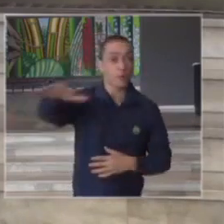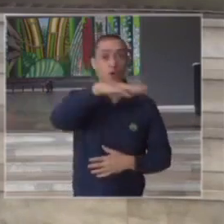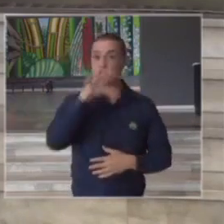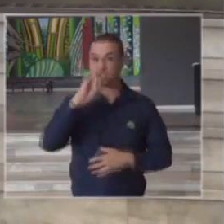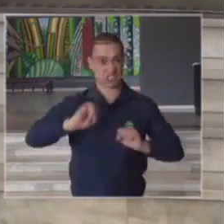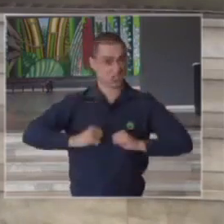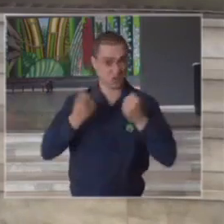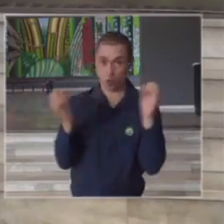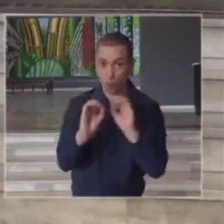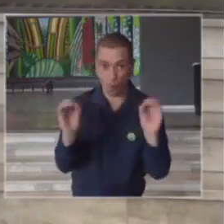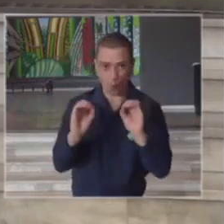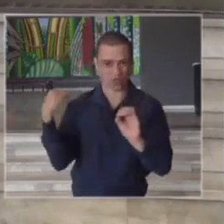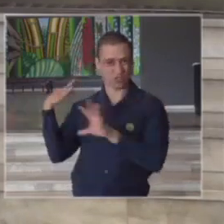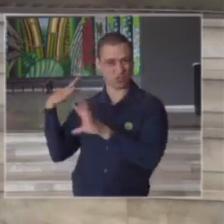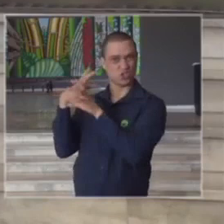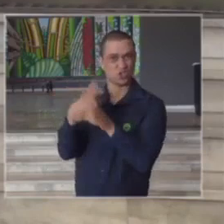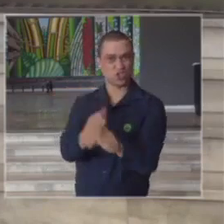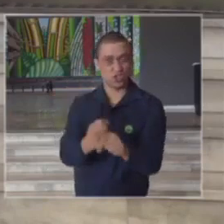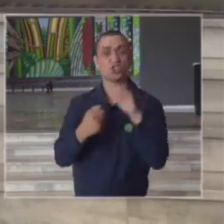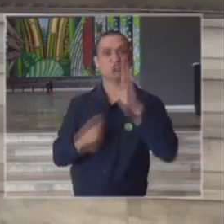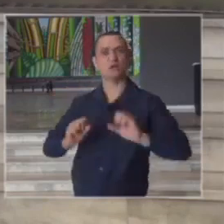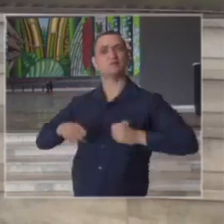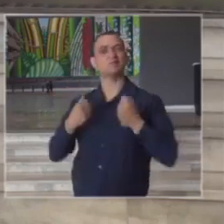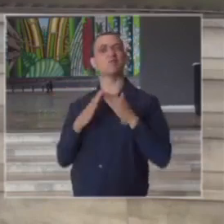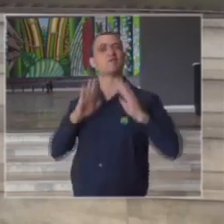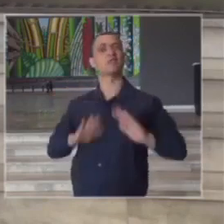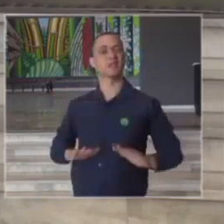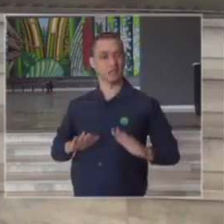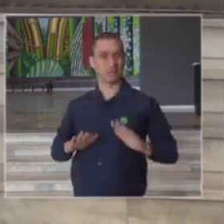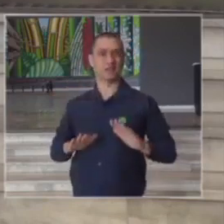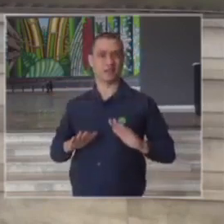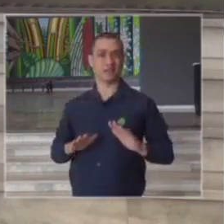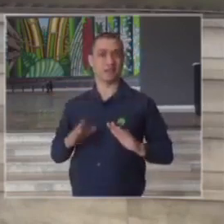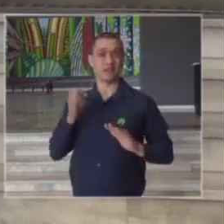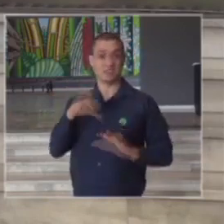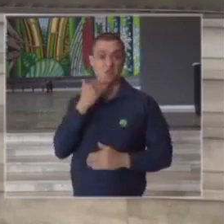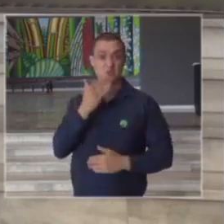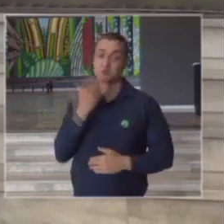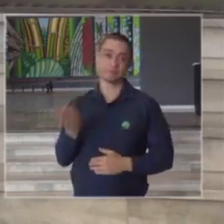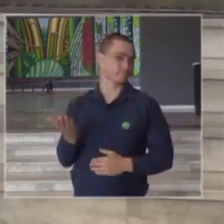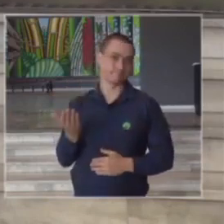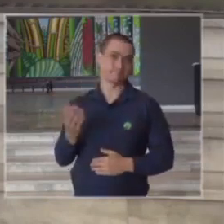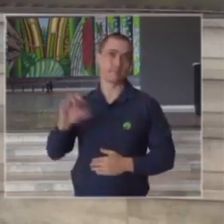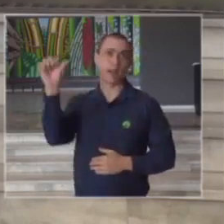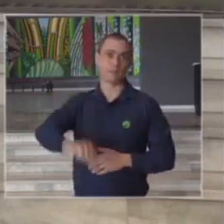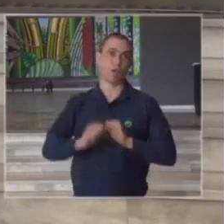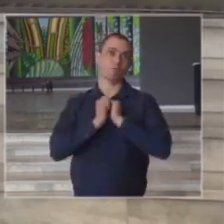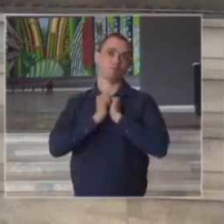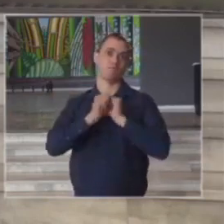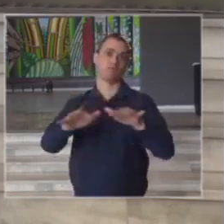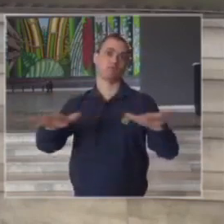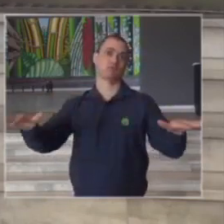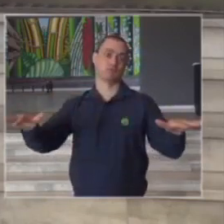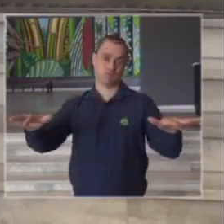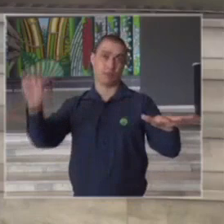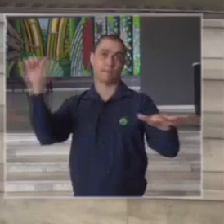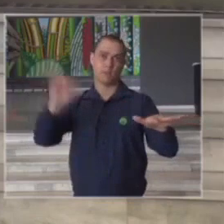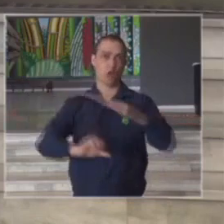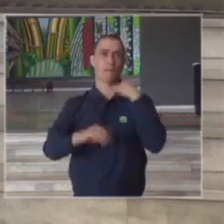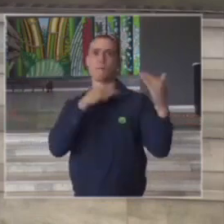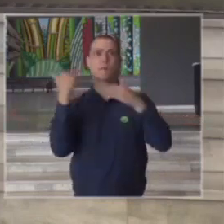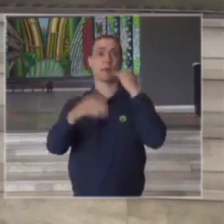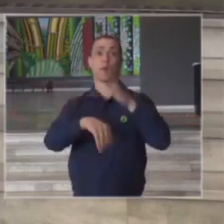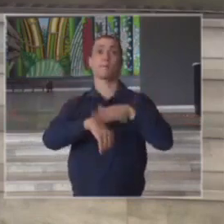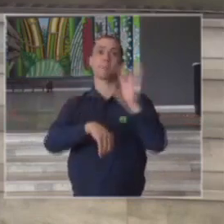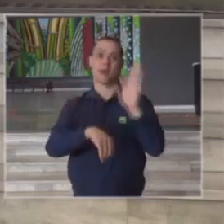fizeram ao longo dos últimos dias em relação ao isolamento social nós seríamos números muito piores aqui na